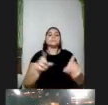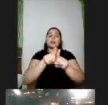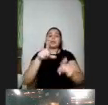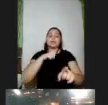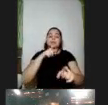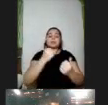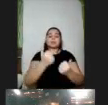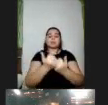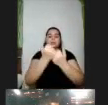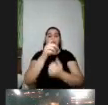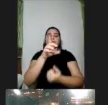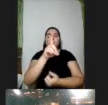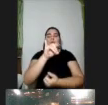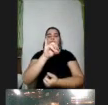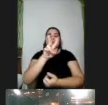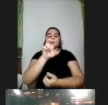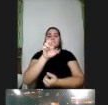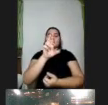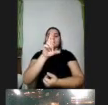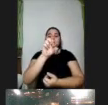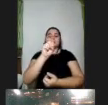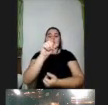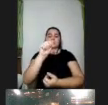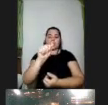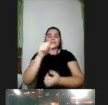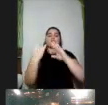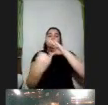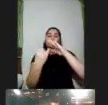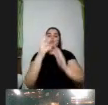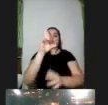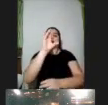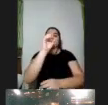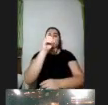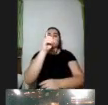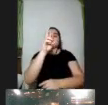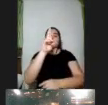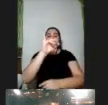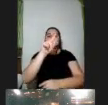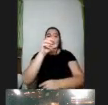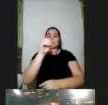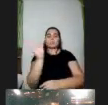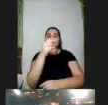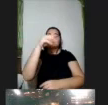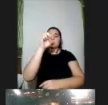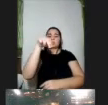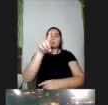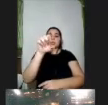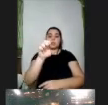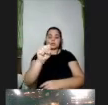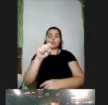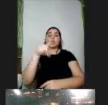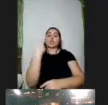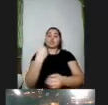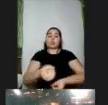o Diversa lá do Instituto Rodrigo Mendes que eu comentei que foram 30 materiais pedagógicos que a gente produziu no nosso